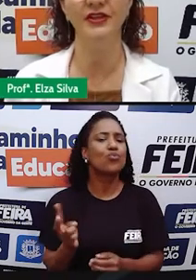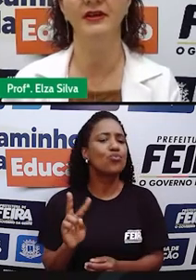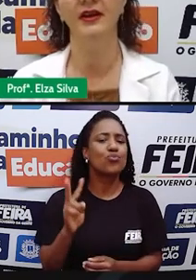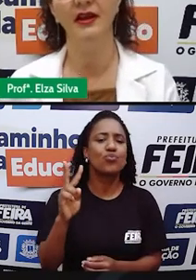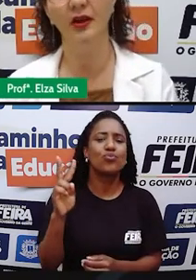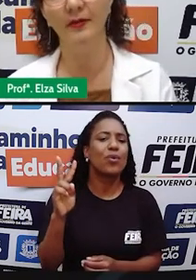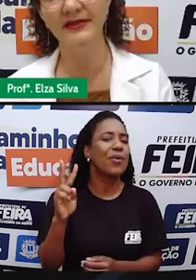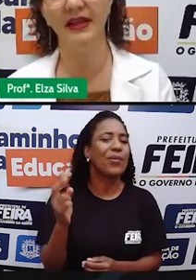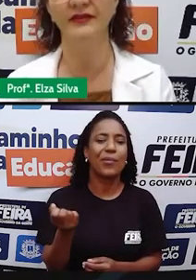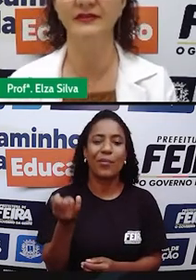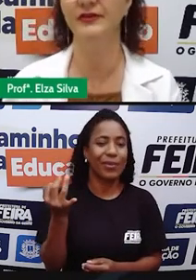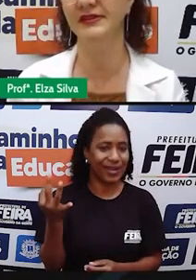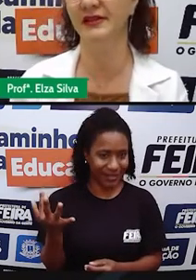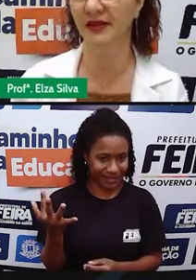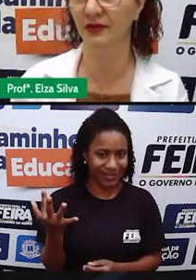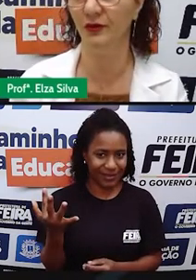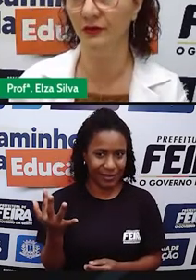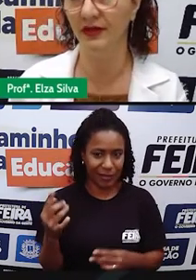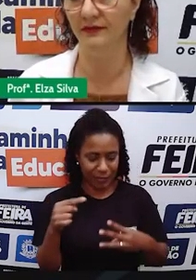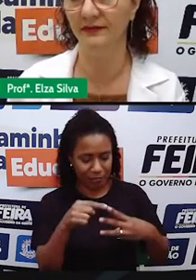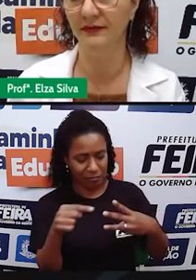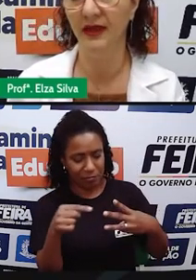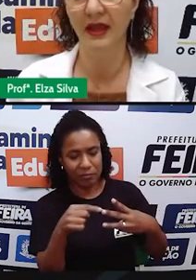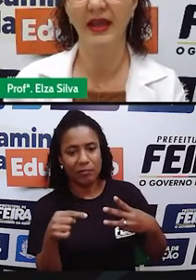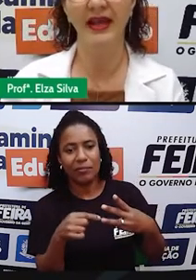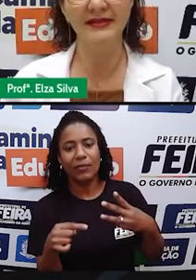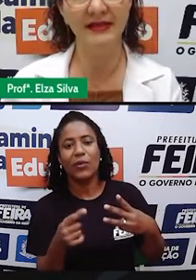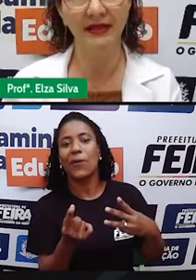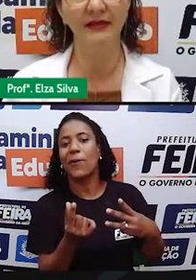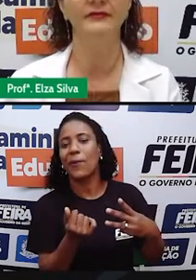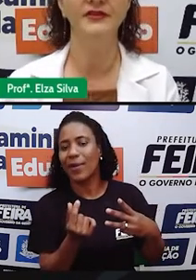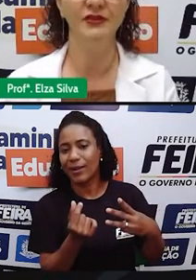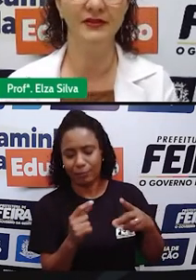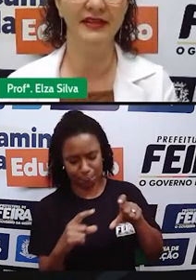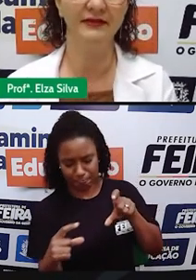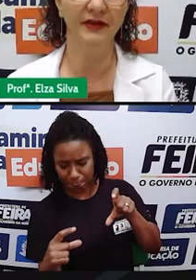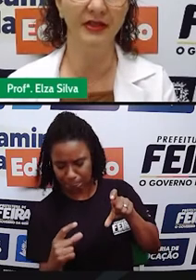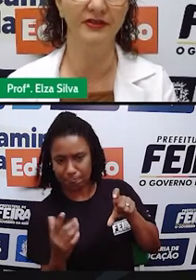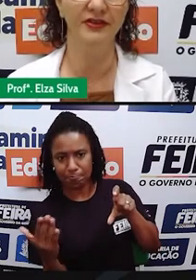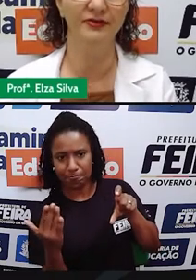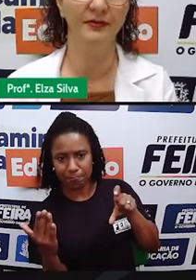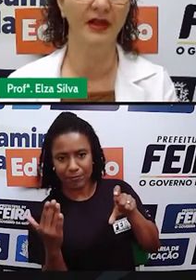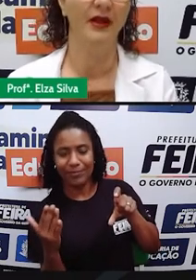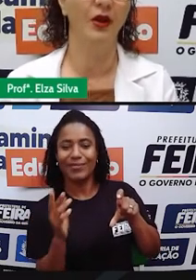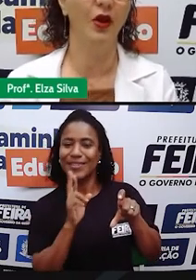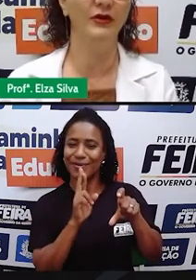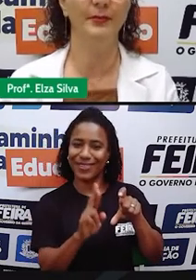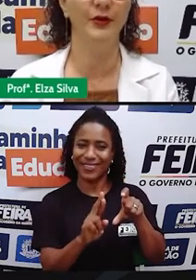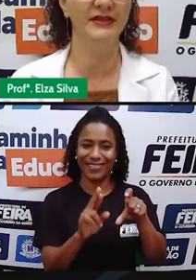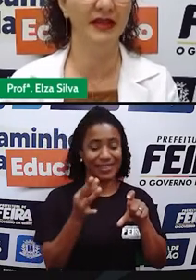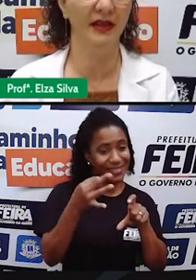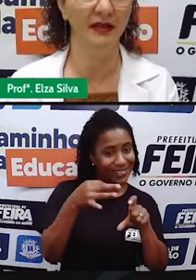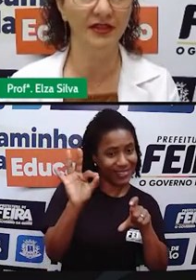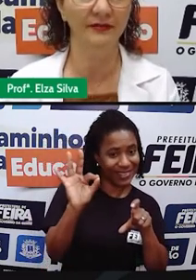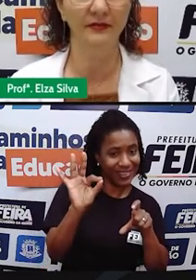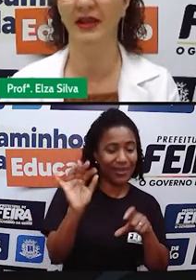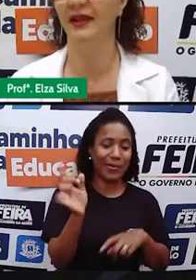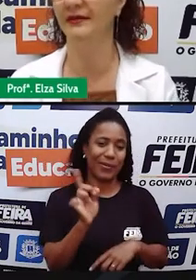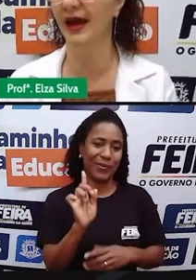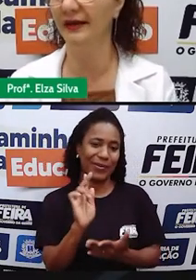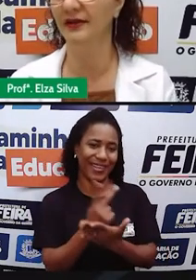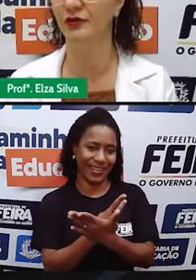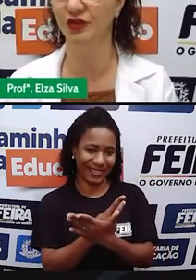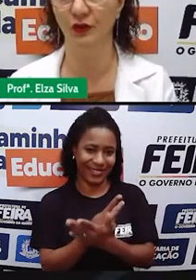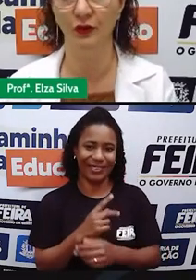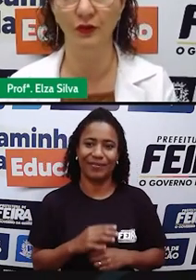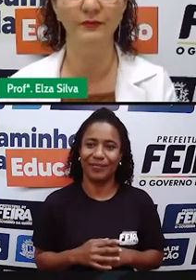resposta e observa se você acertou ou não. E assim, sucessivamente. Logo depois, Date, que